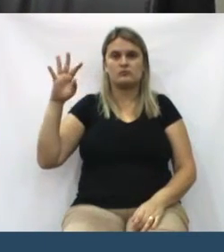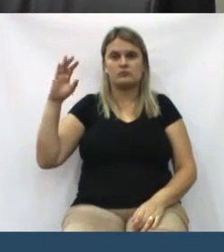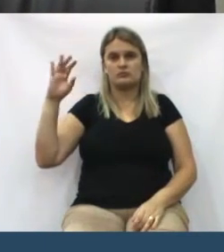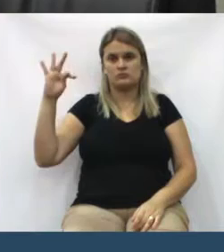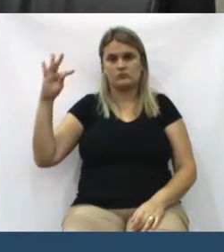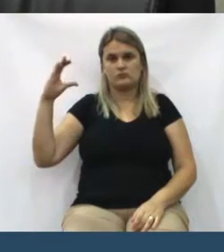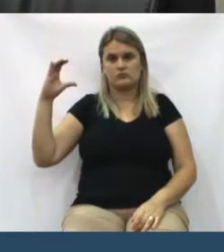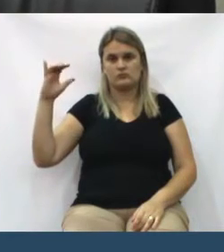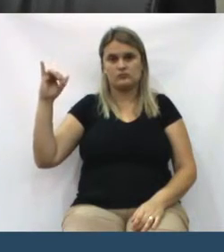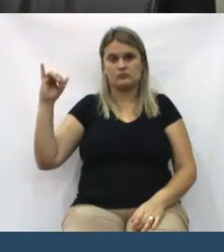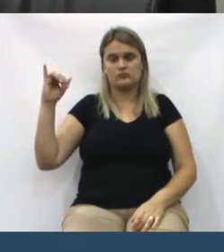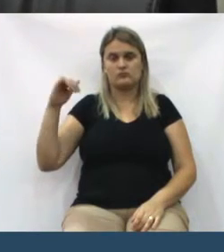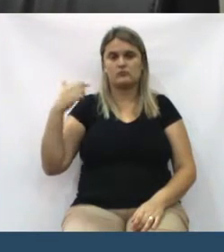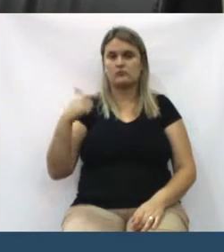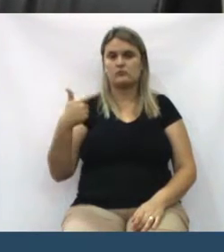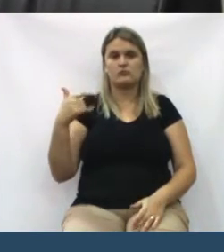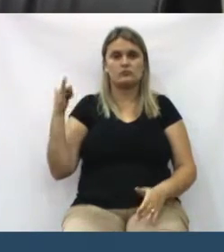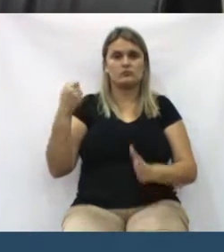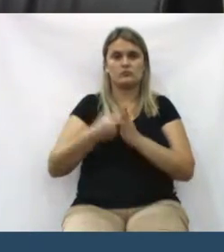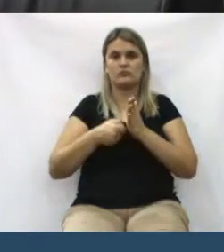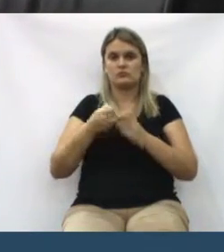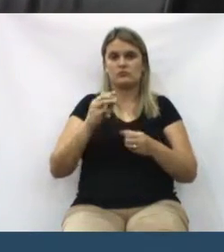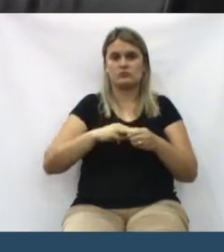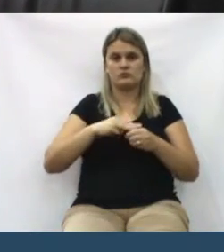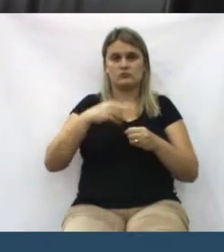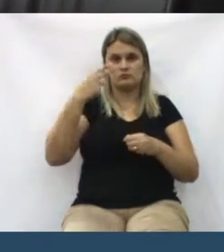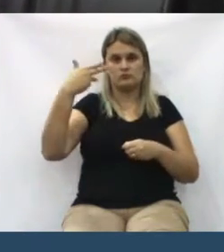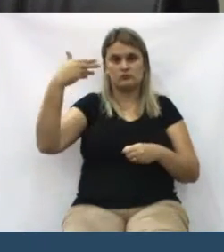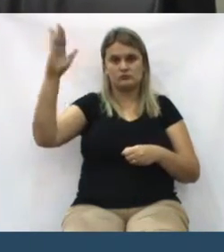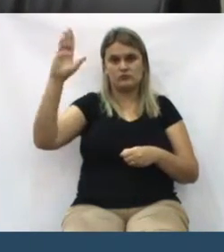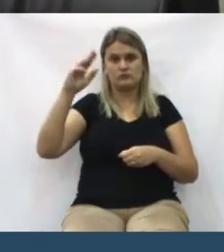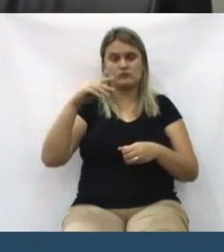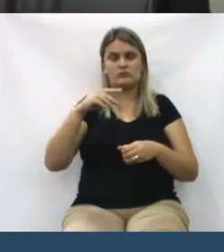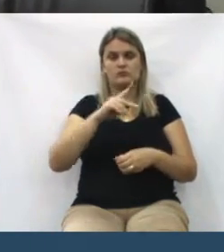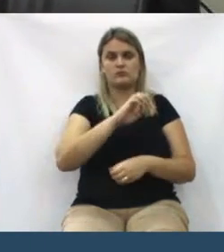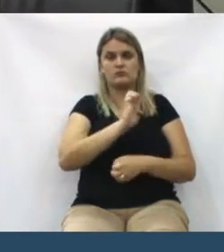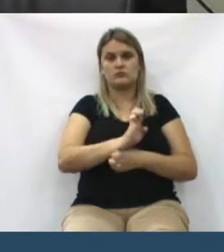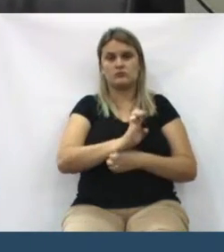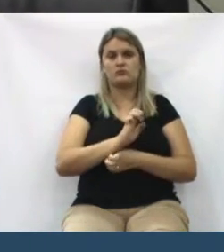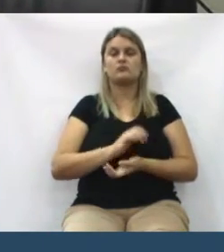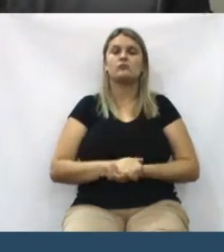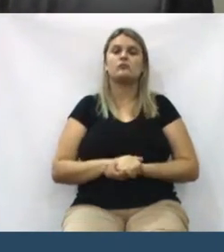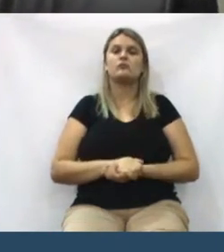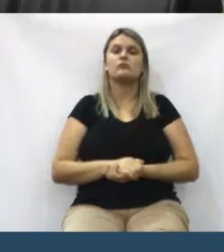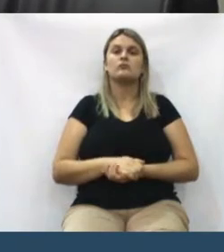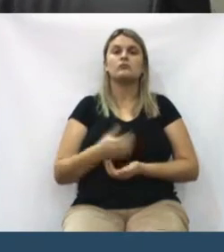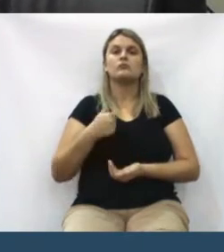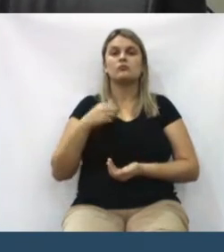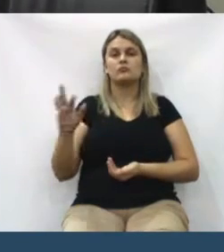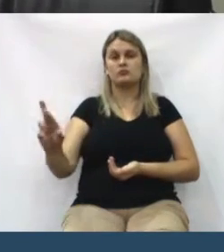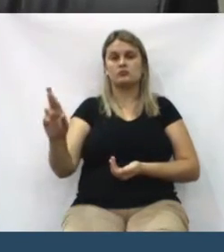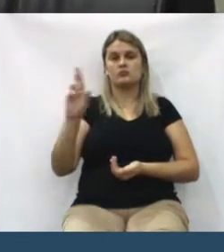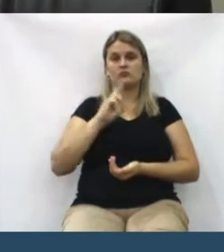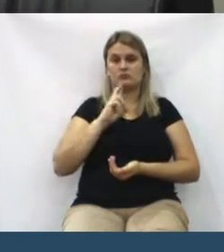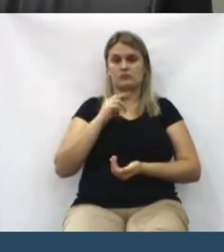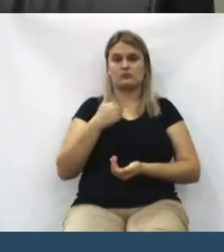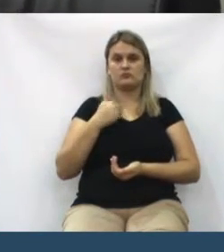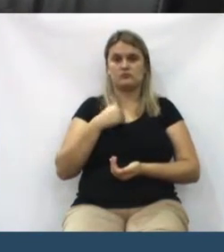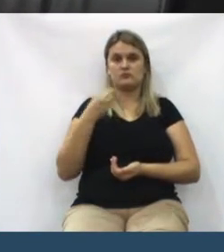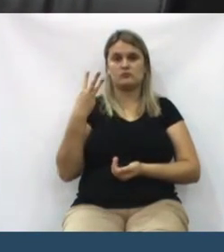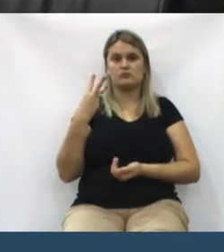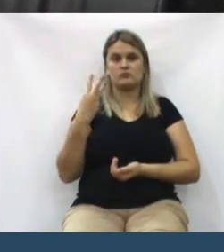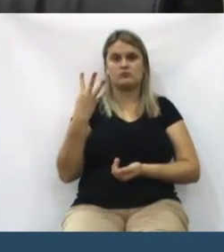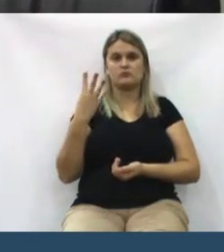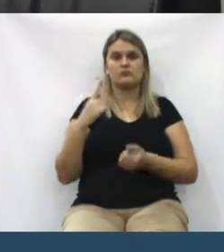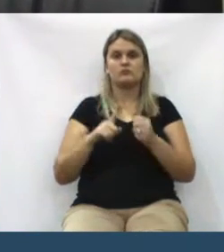para o município, e sim de posse do Estado. Recebi a resposta, faz uns três ou quatro meses